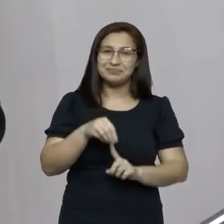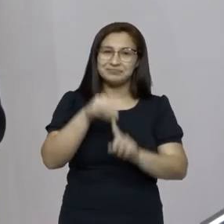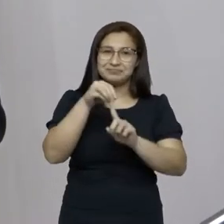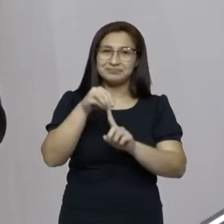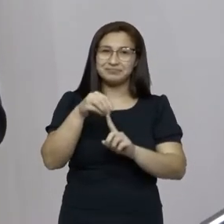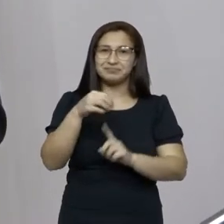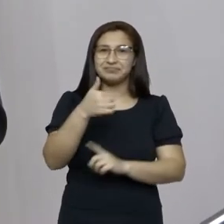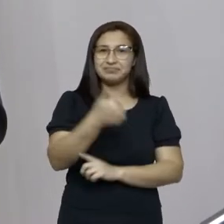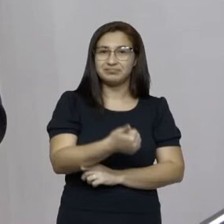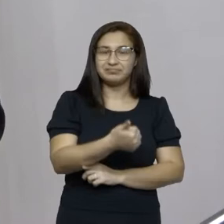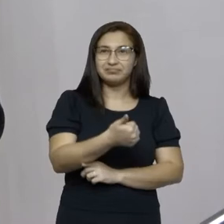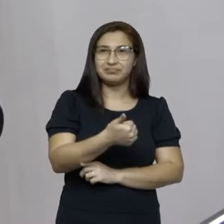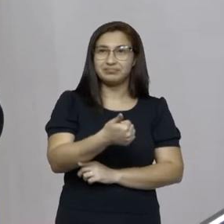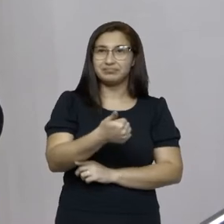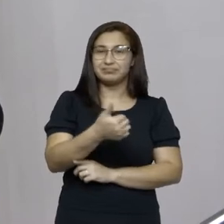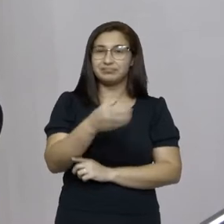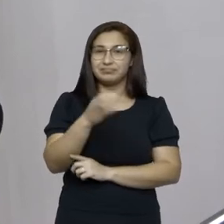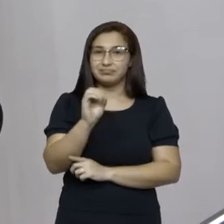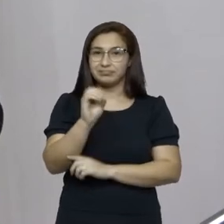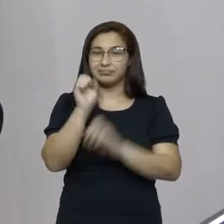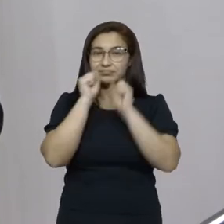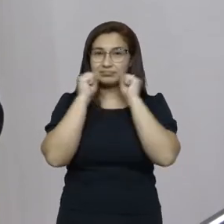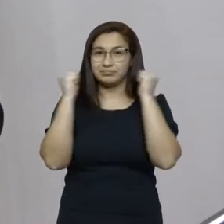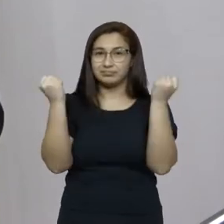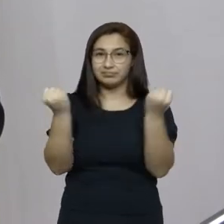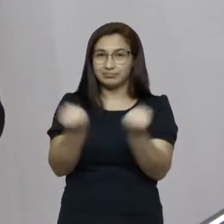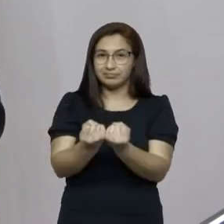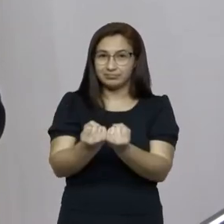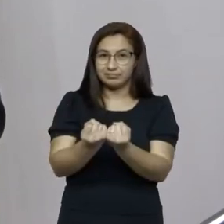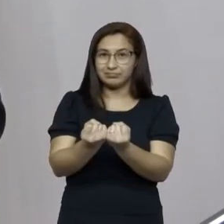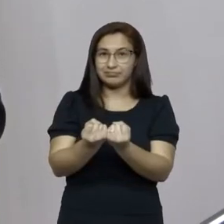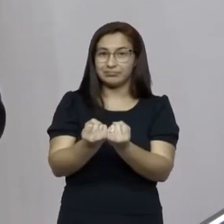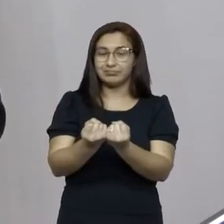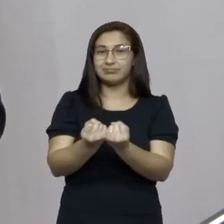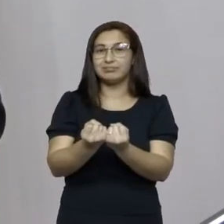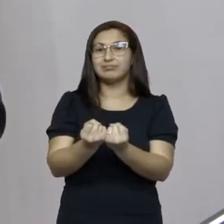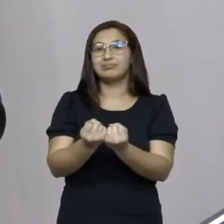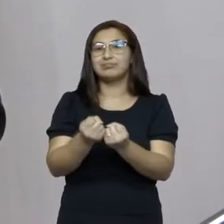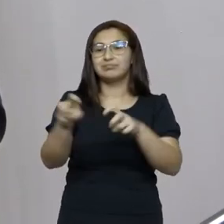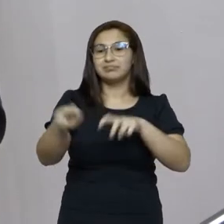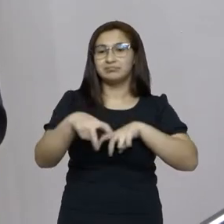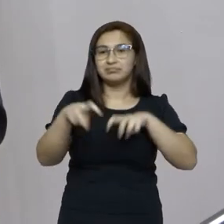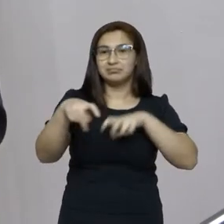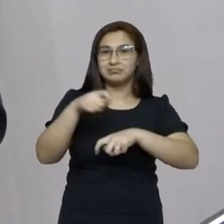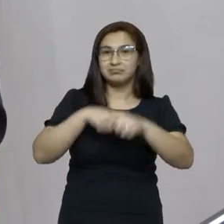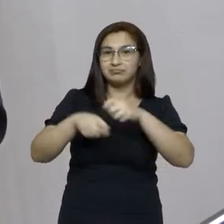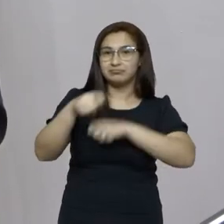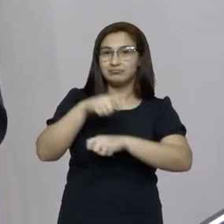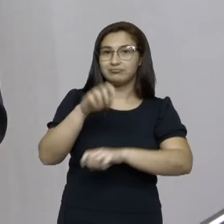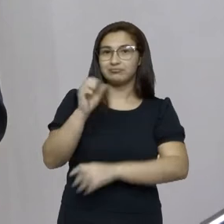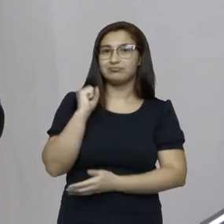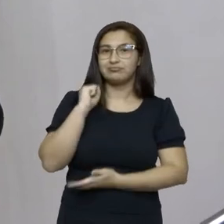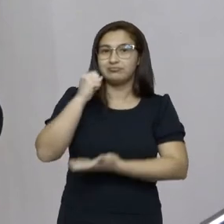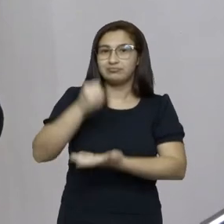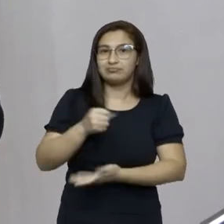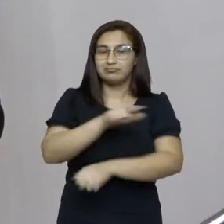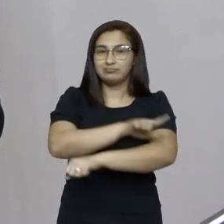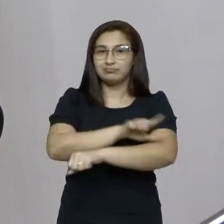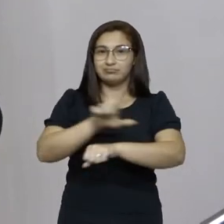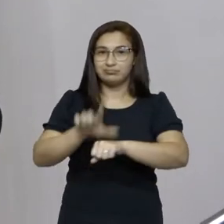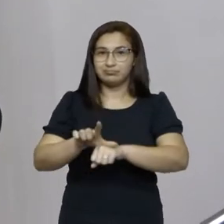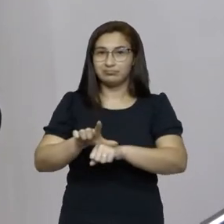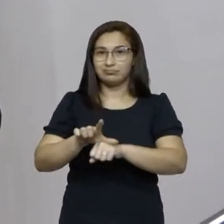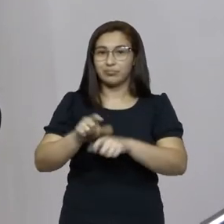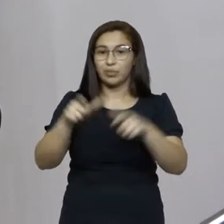décimo seminário da agroecologia em Lages, na sede da